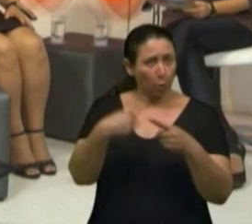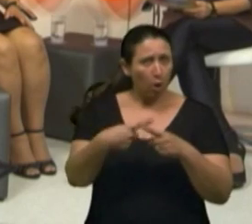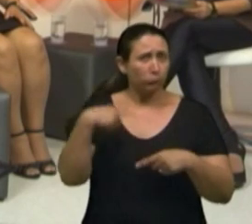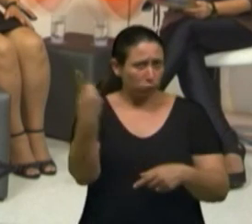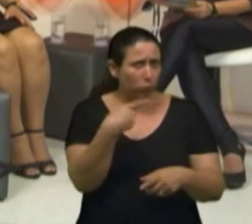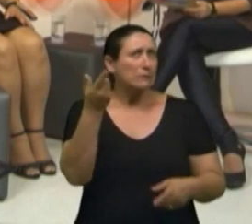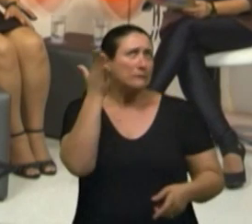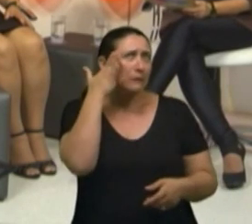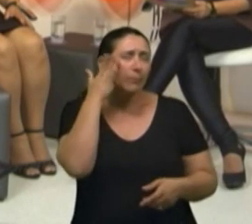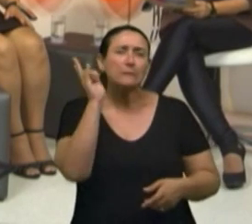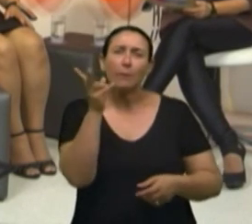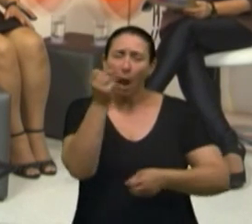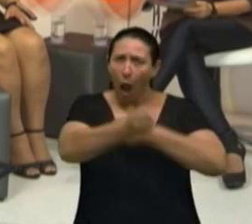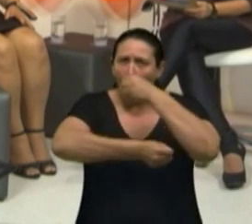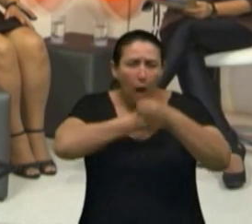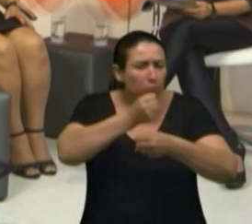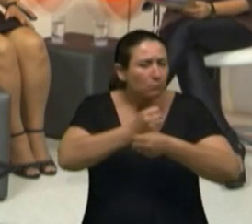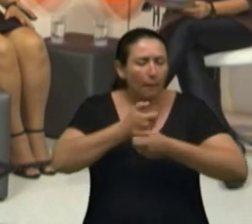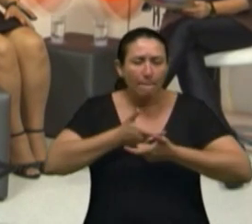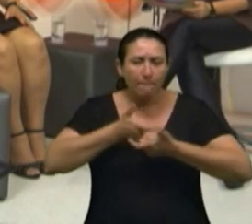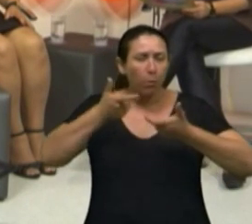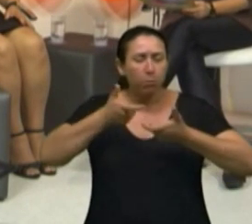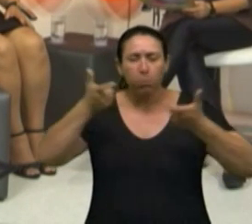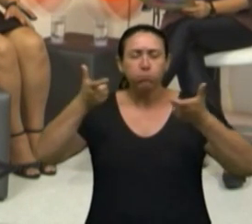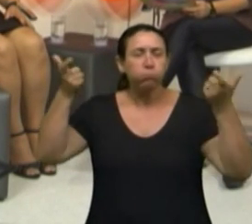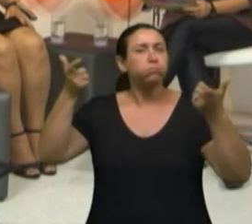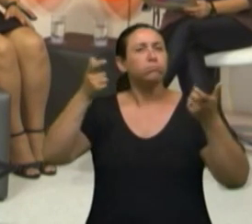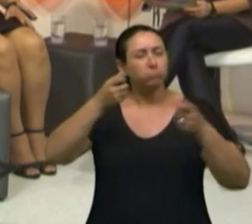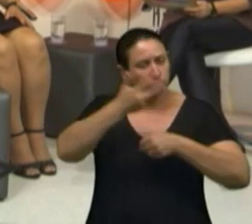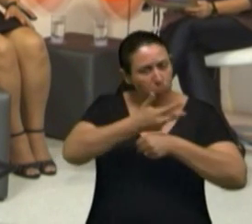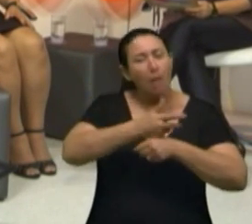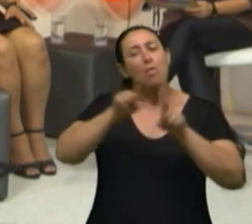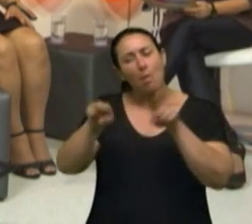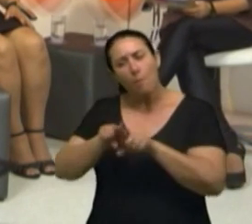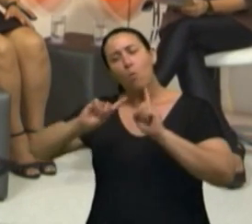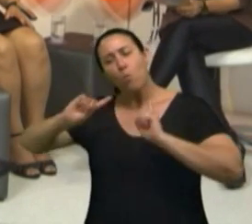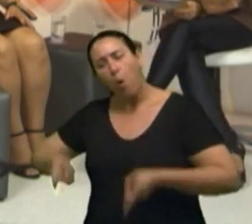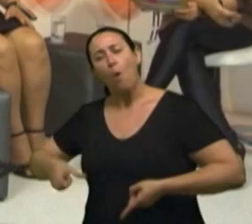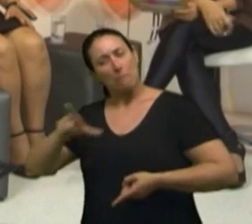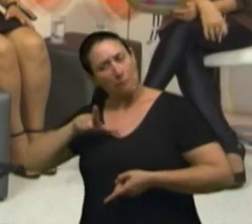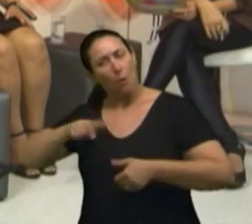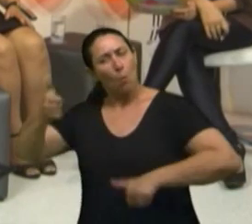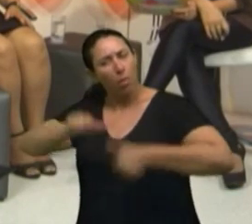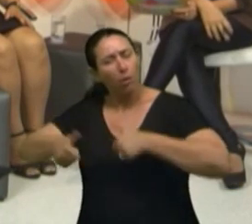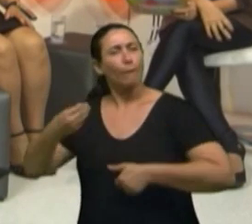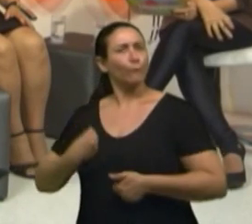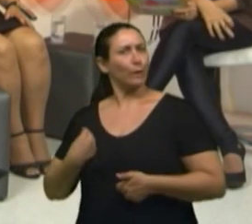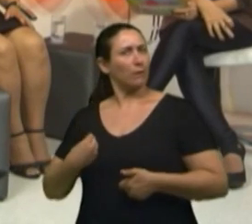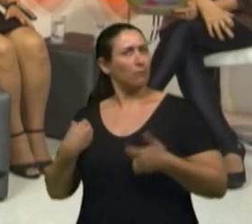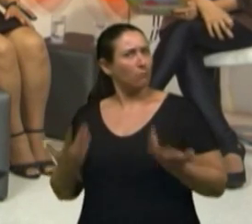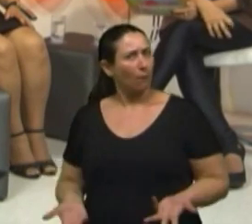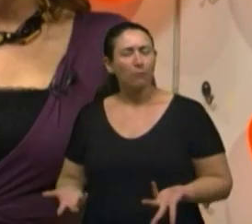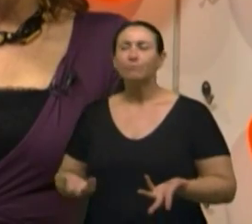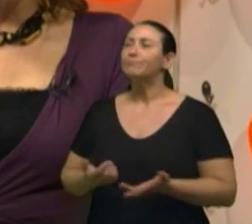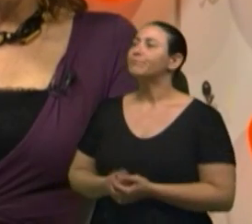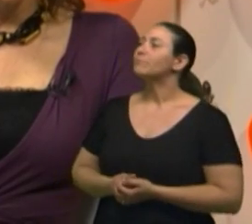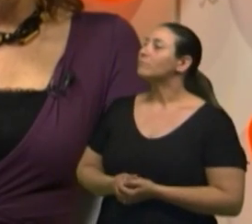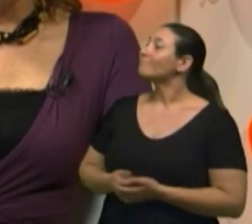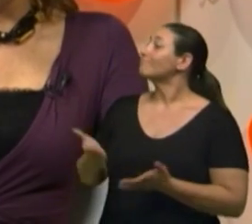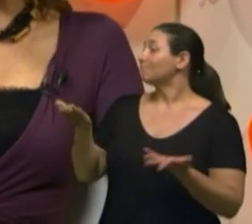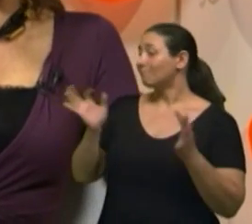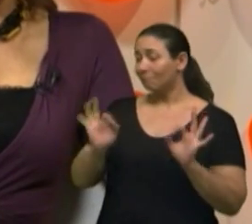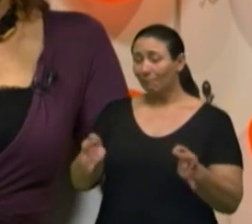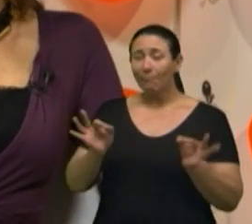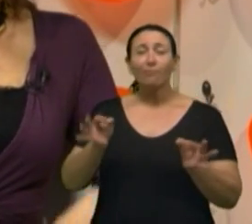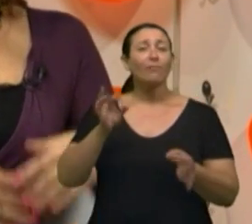a cada ano a gente tem mais qualidade de vida, portanto, vamos até mais longe. Então, Isabel, a nossa intenção é